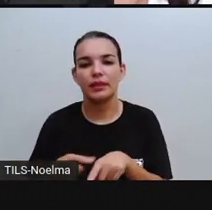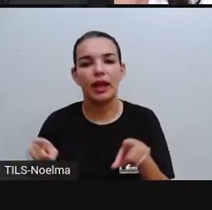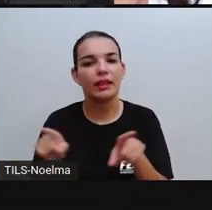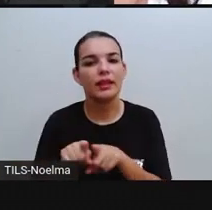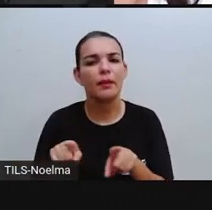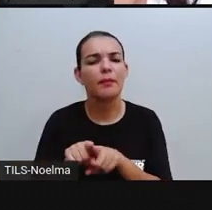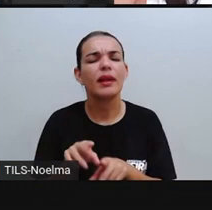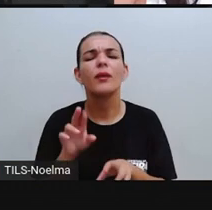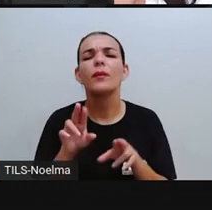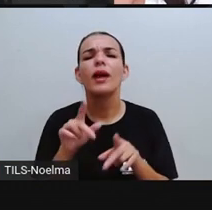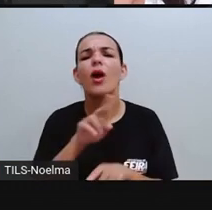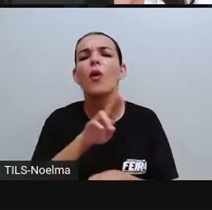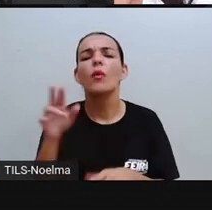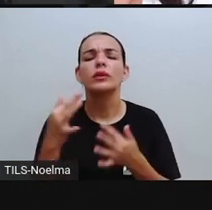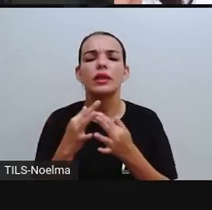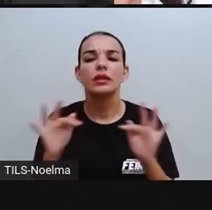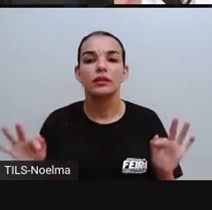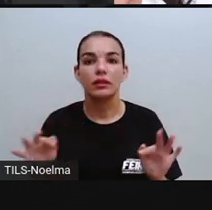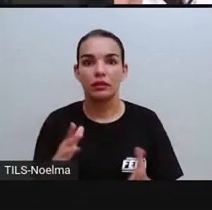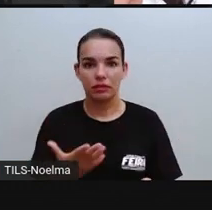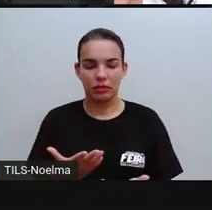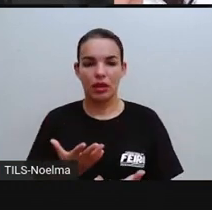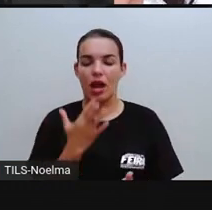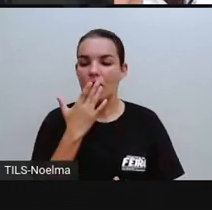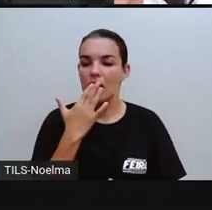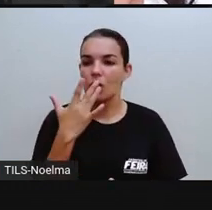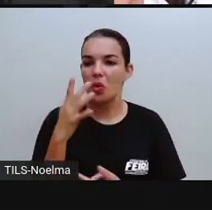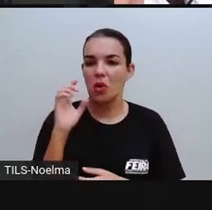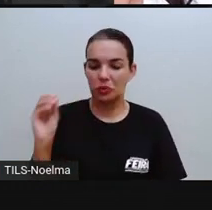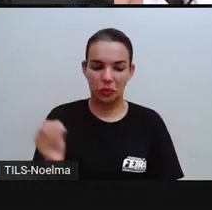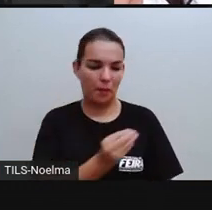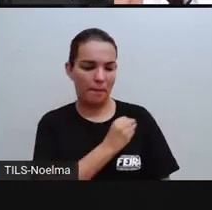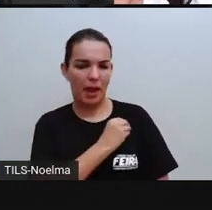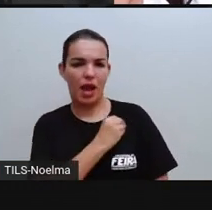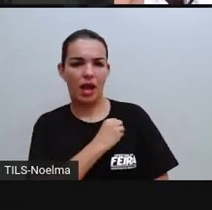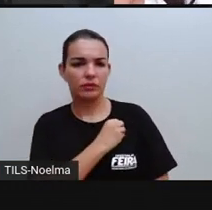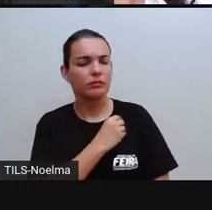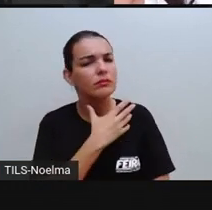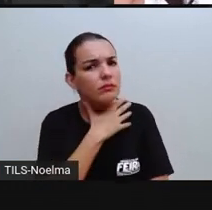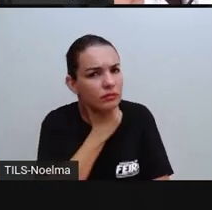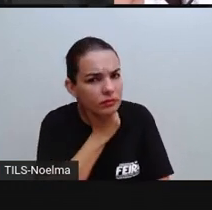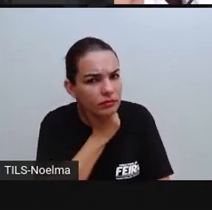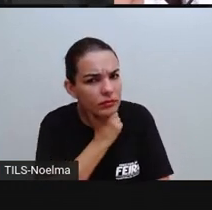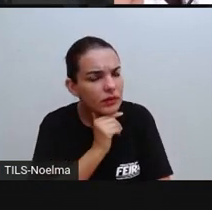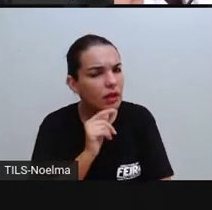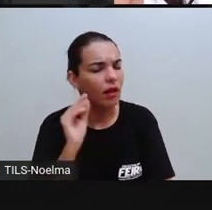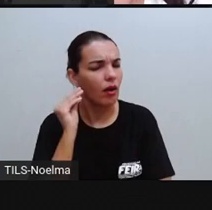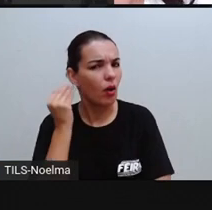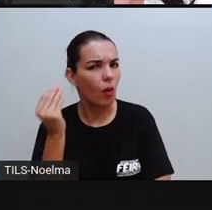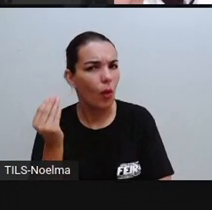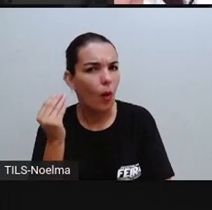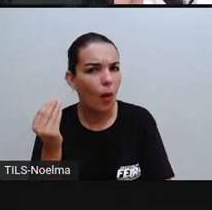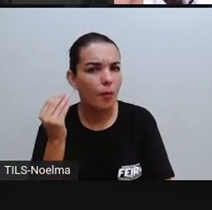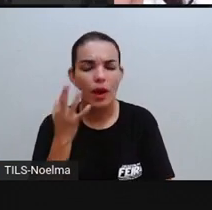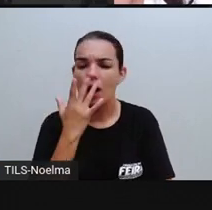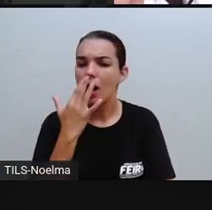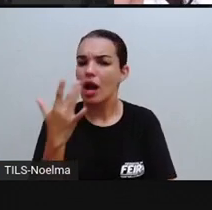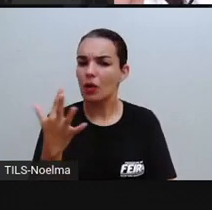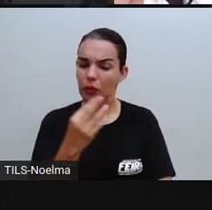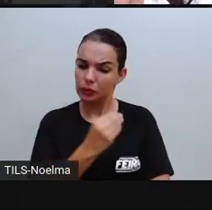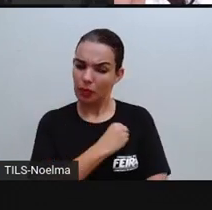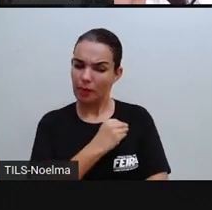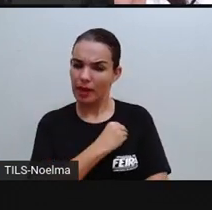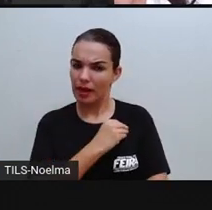relação à cor é quando fala a cor do pecado. Inclusive, esse nome, a cor do pecado, foi até o nome de uma novela, né?